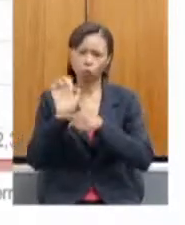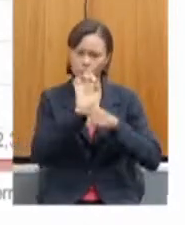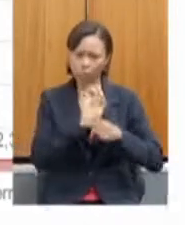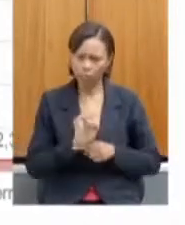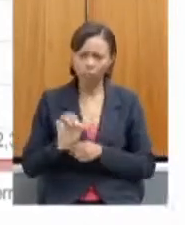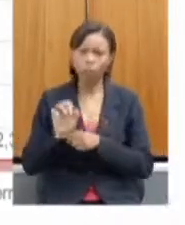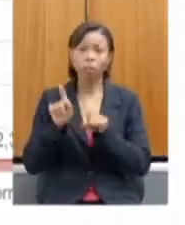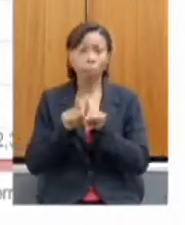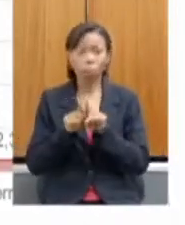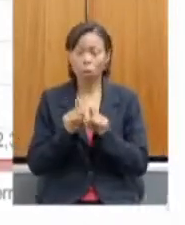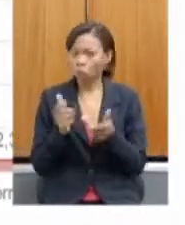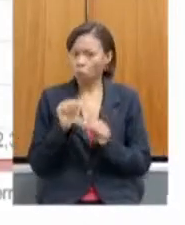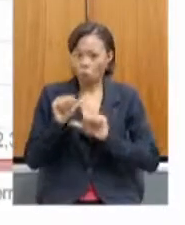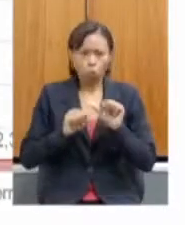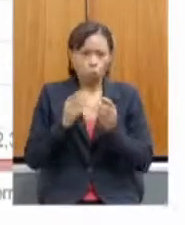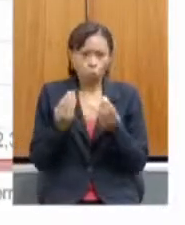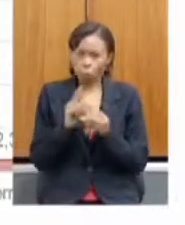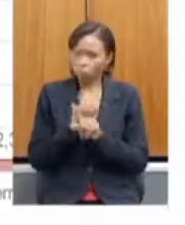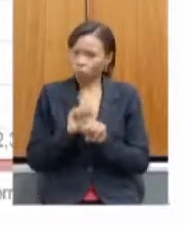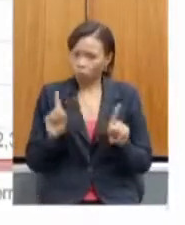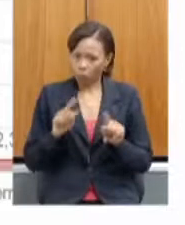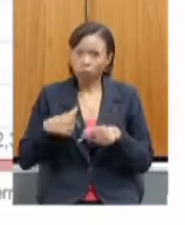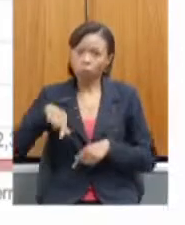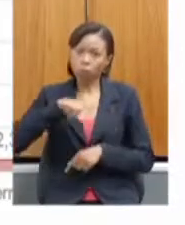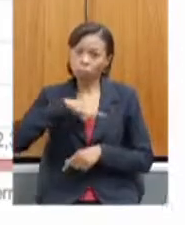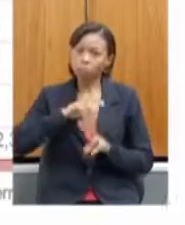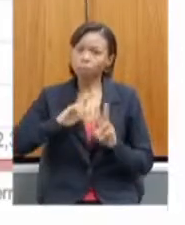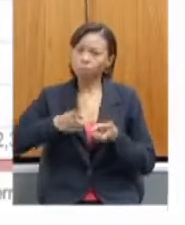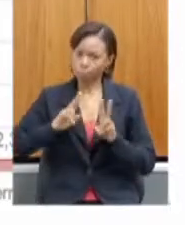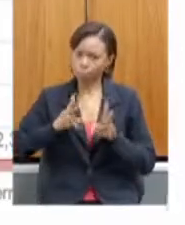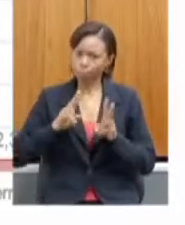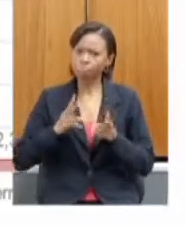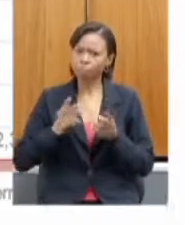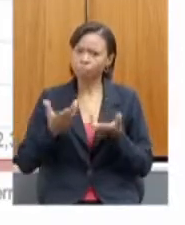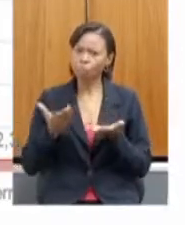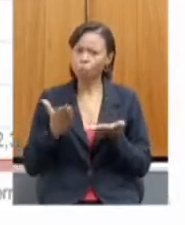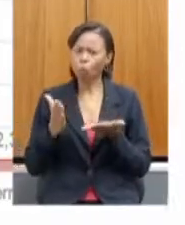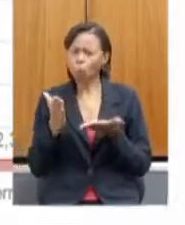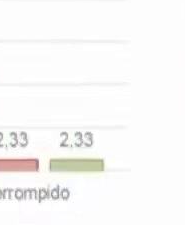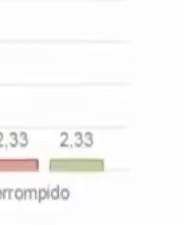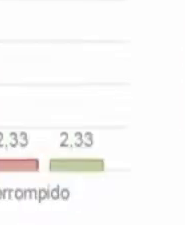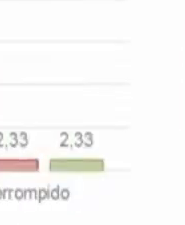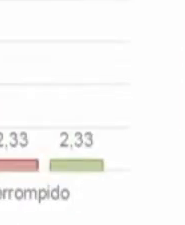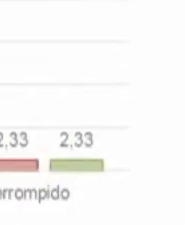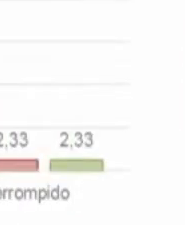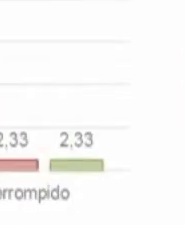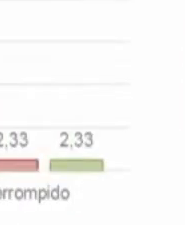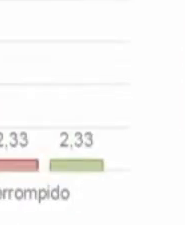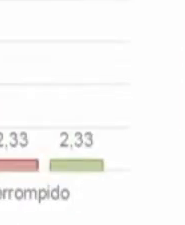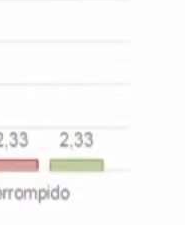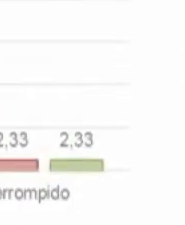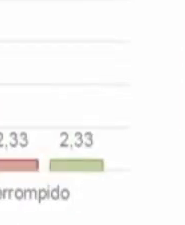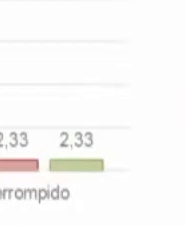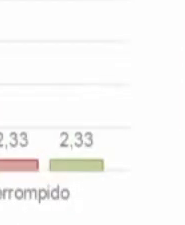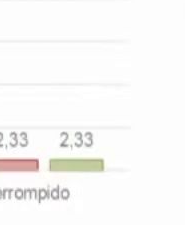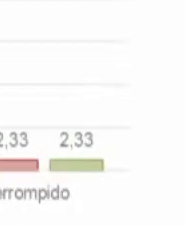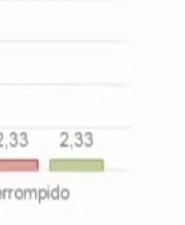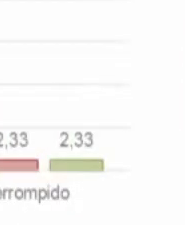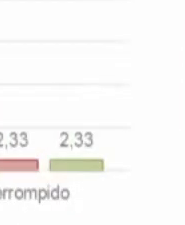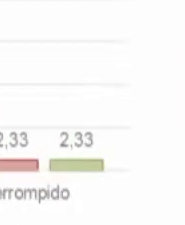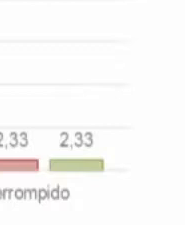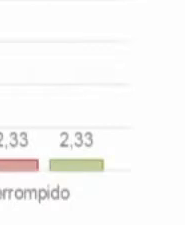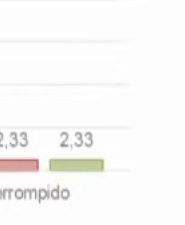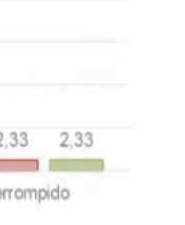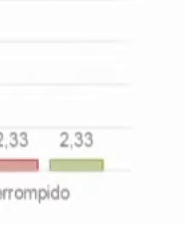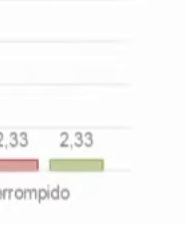também não mudou muito, nós ainda continuamos com uma parcela parcialmente comprometida, já melhorou um pouquinho, mas ainda temos aí 2